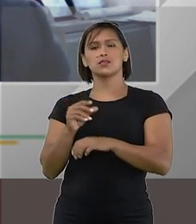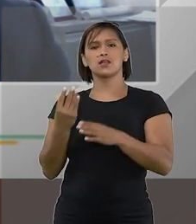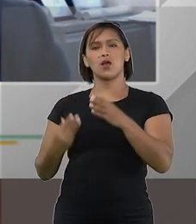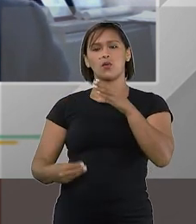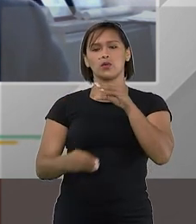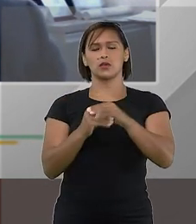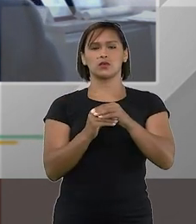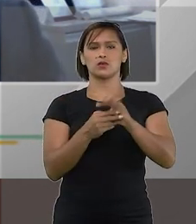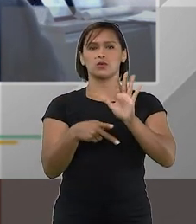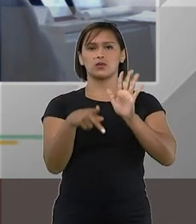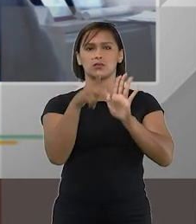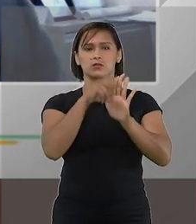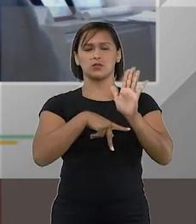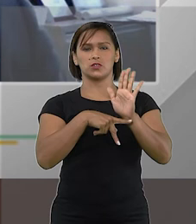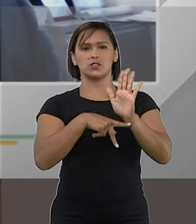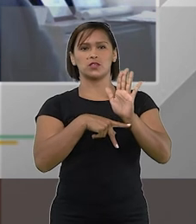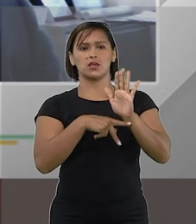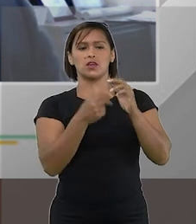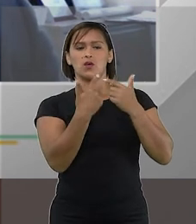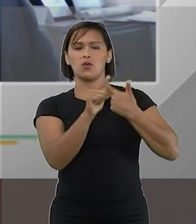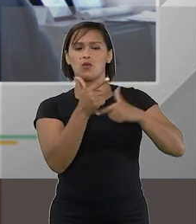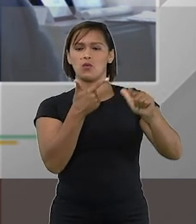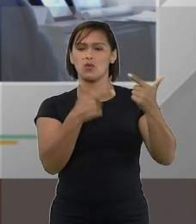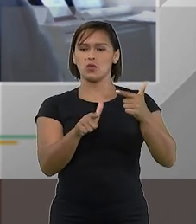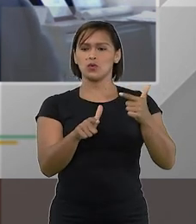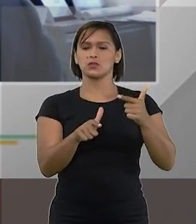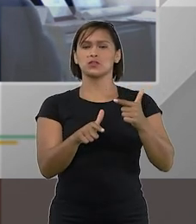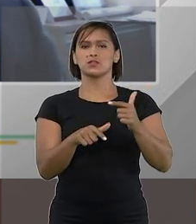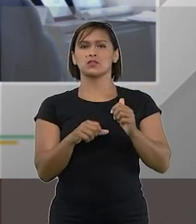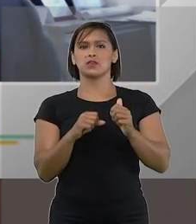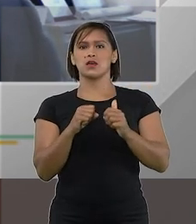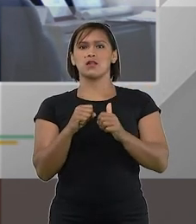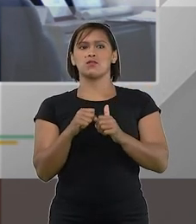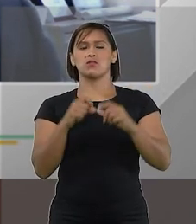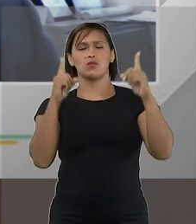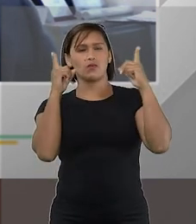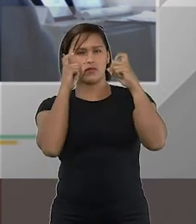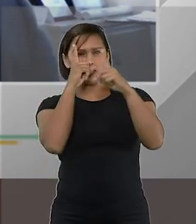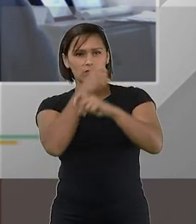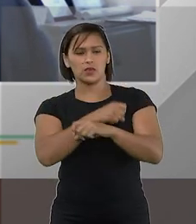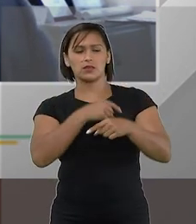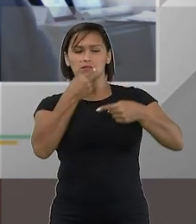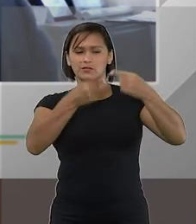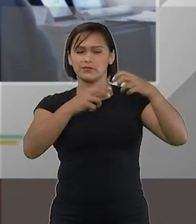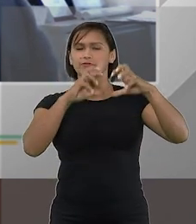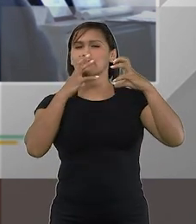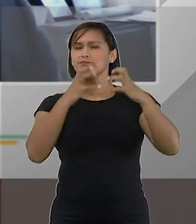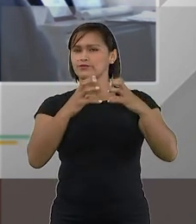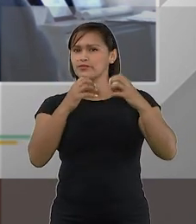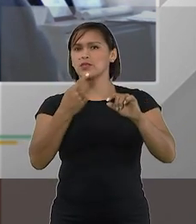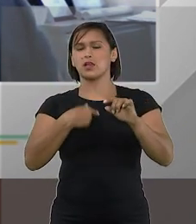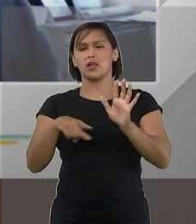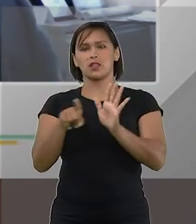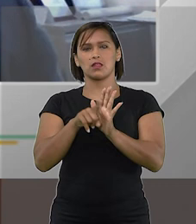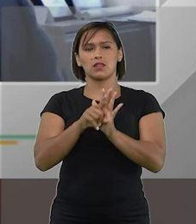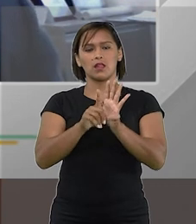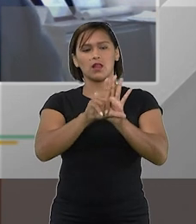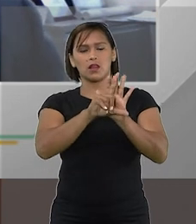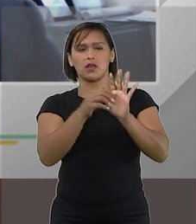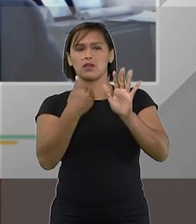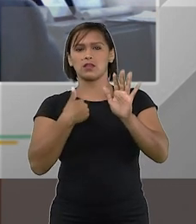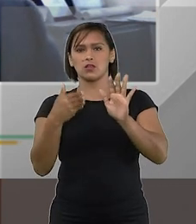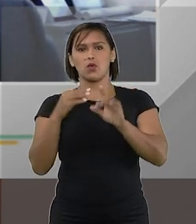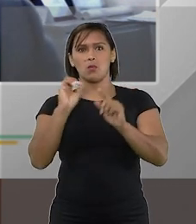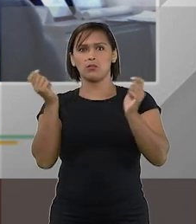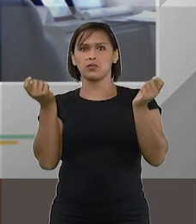incluir no projeto questões que eram muito polêmicas e questões que não ensejavam o